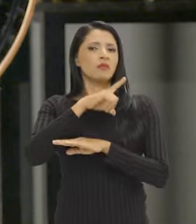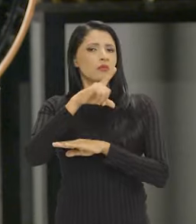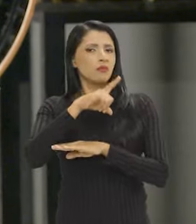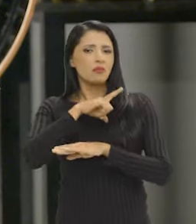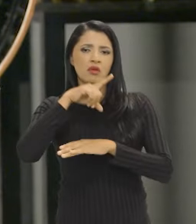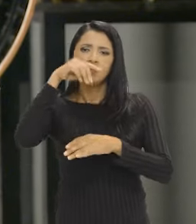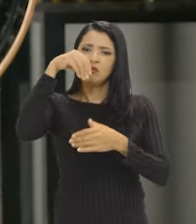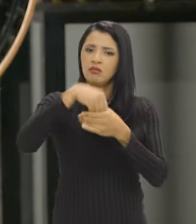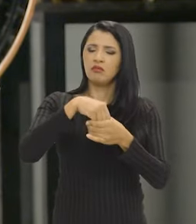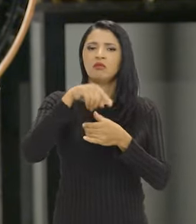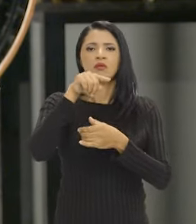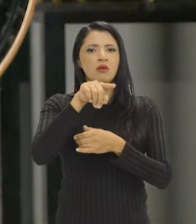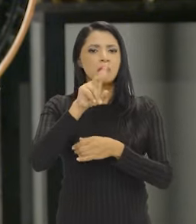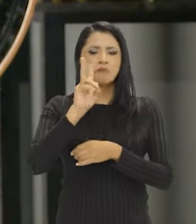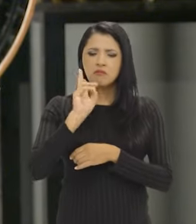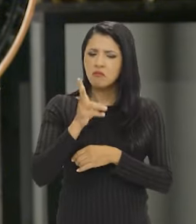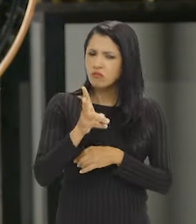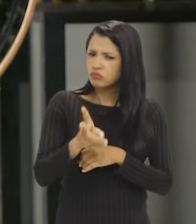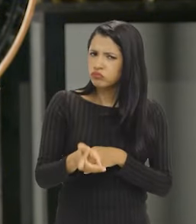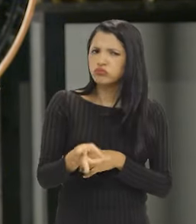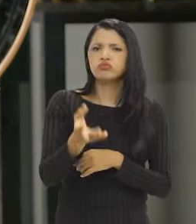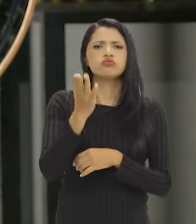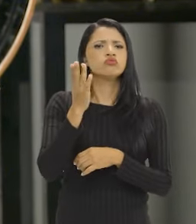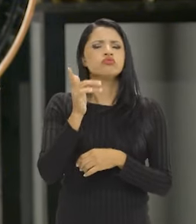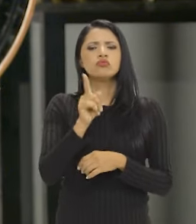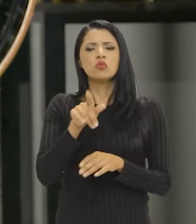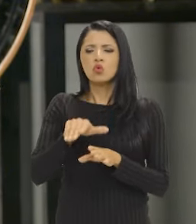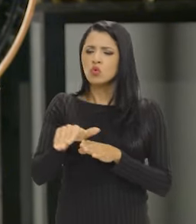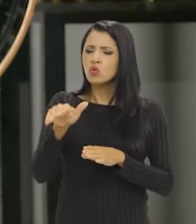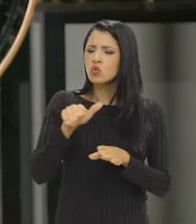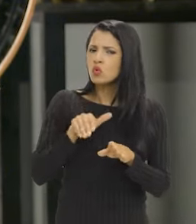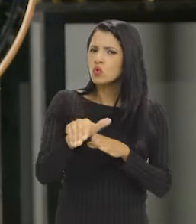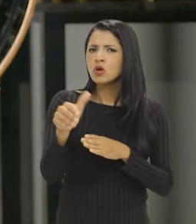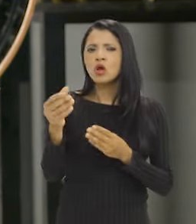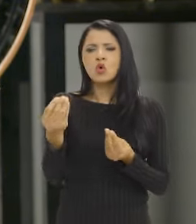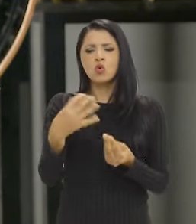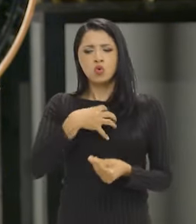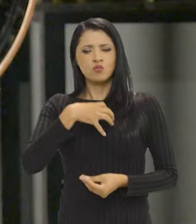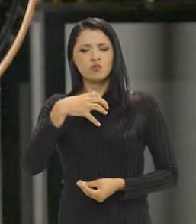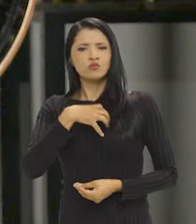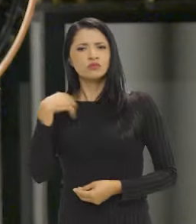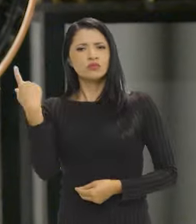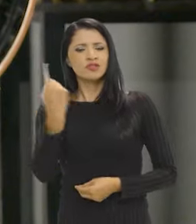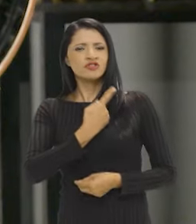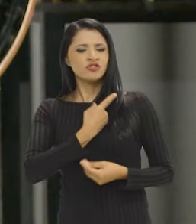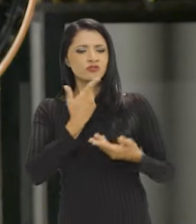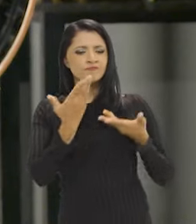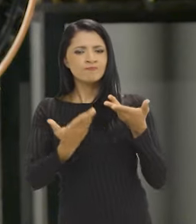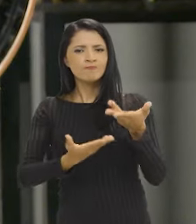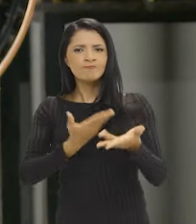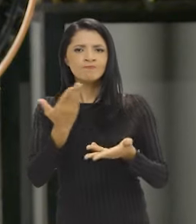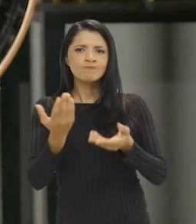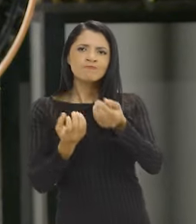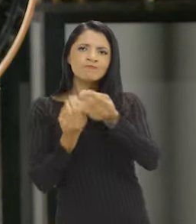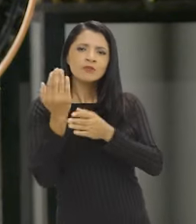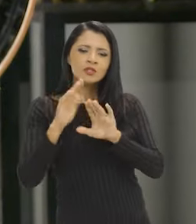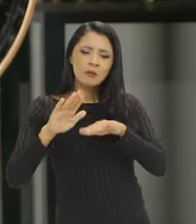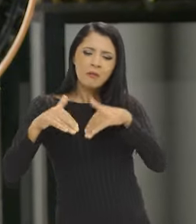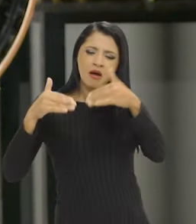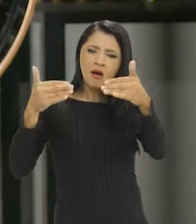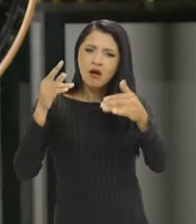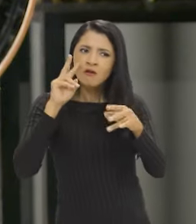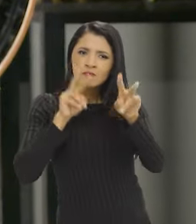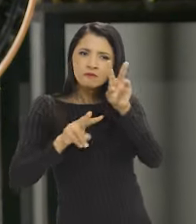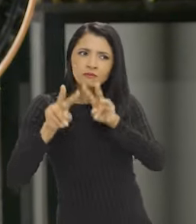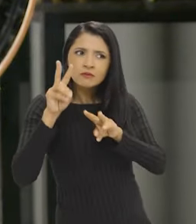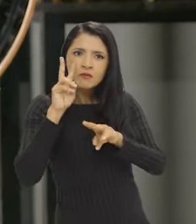para dentro do arquivo, cada vez mais, orientando a maneira como a gente lida com o acervo, constrói